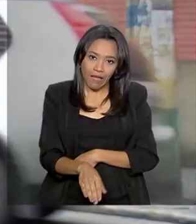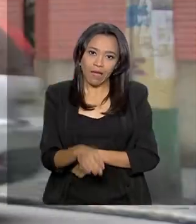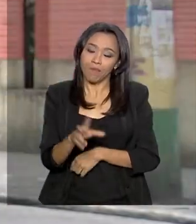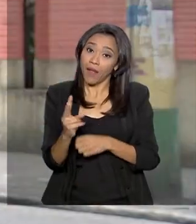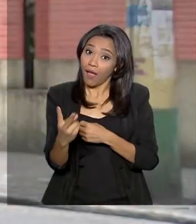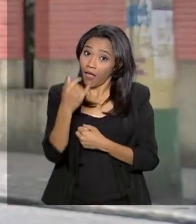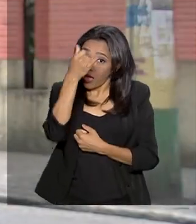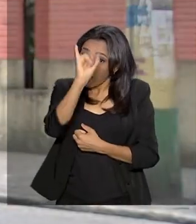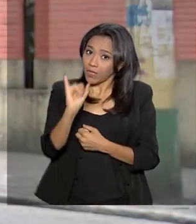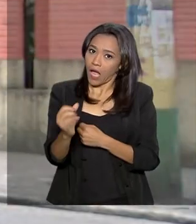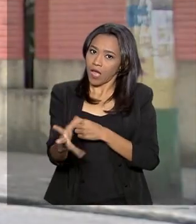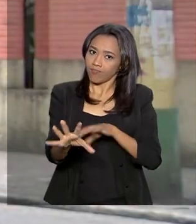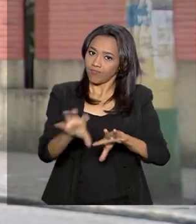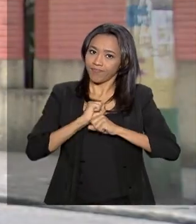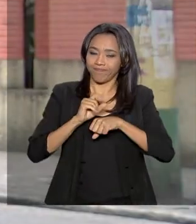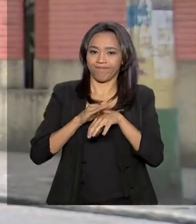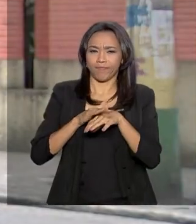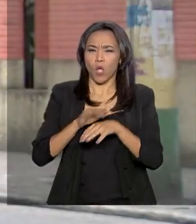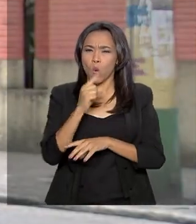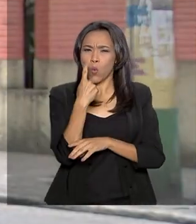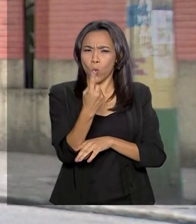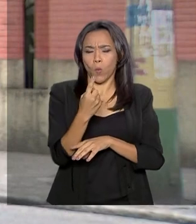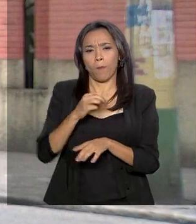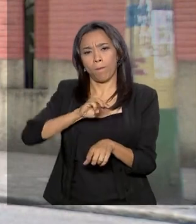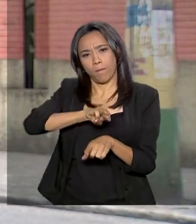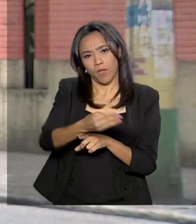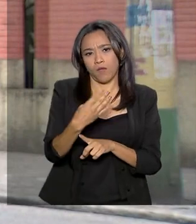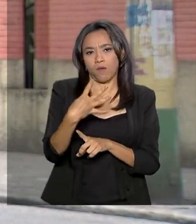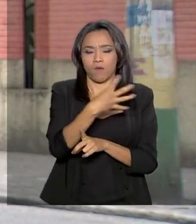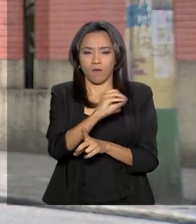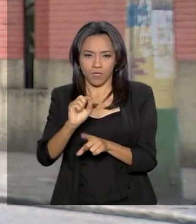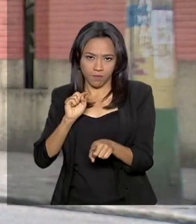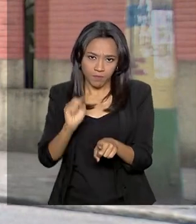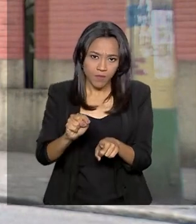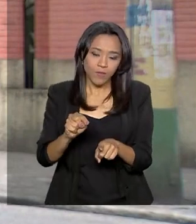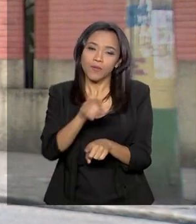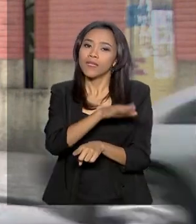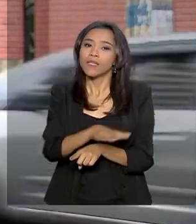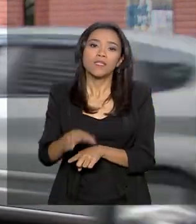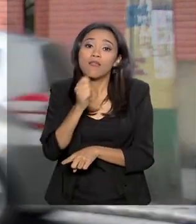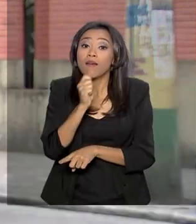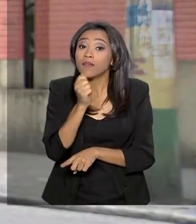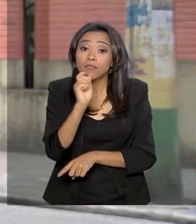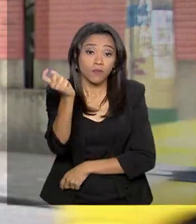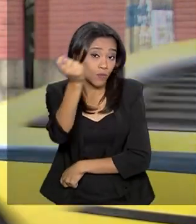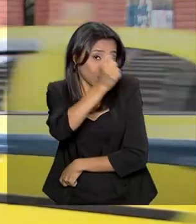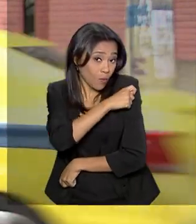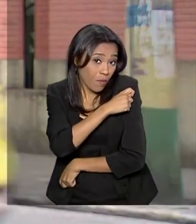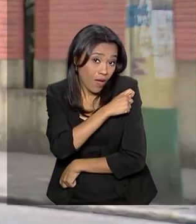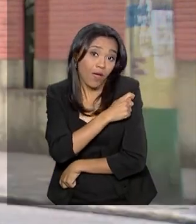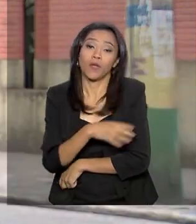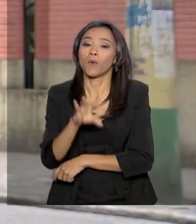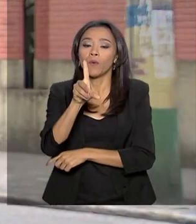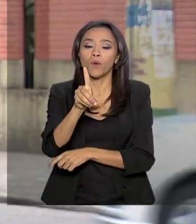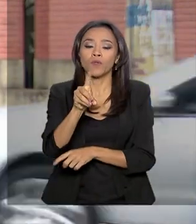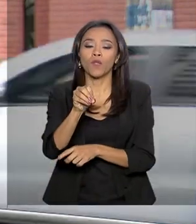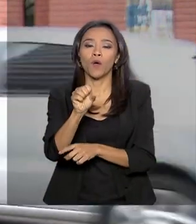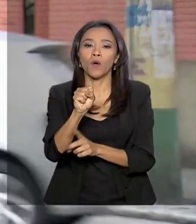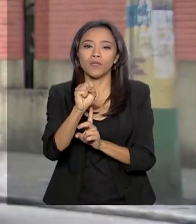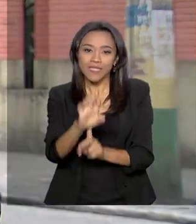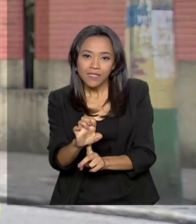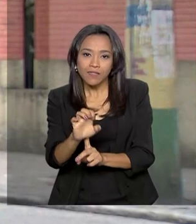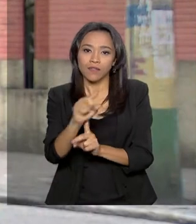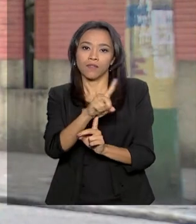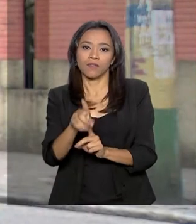alcançar cerca de 1,4 milhão de crianças que ainda não tomaram a chamada dose zero. O Ministério da